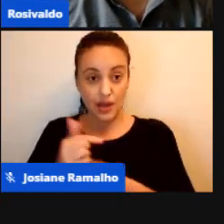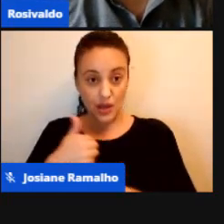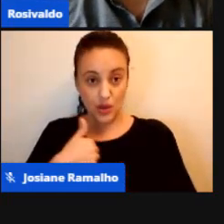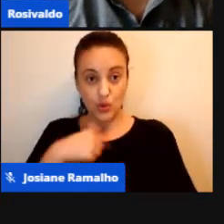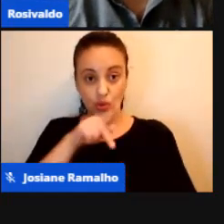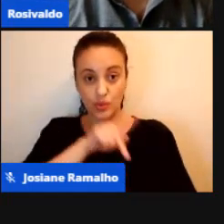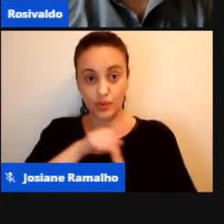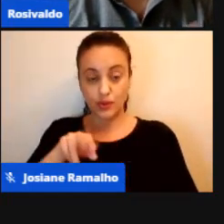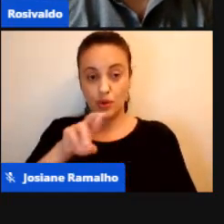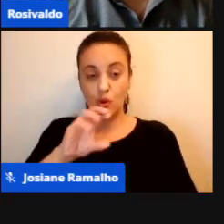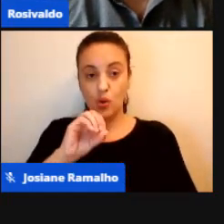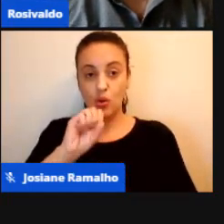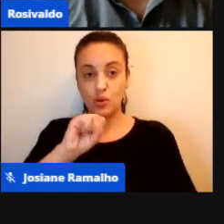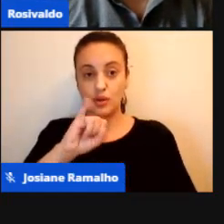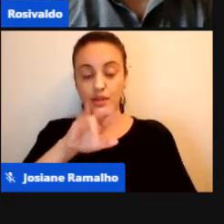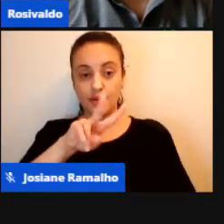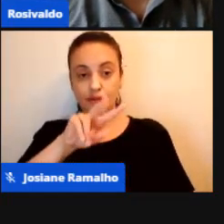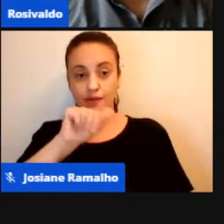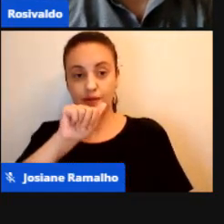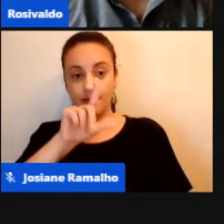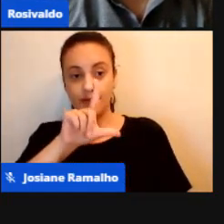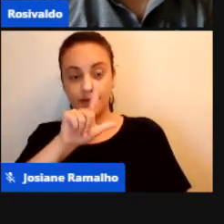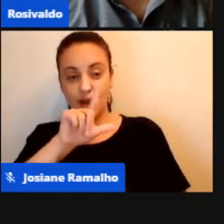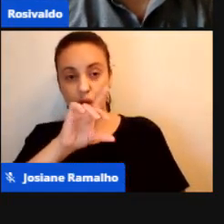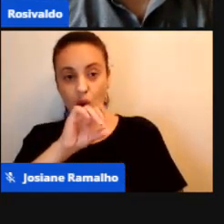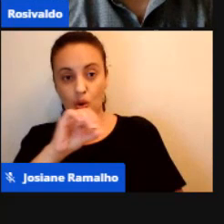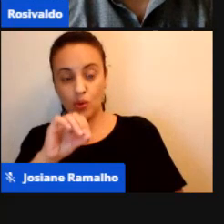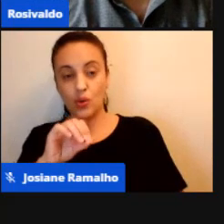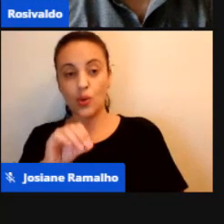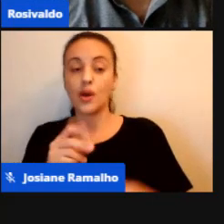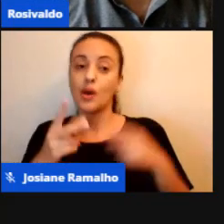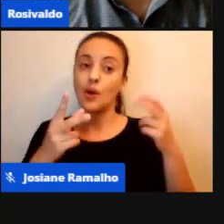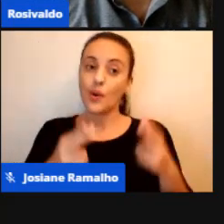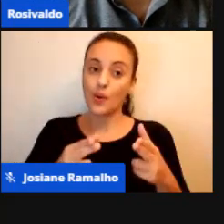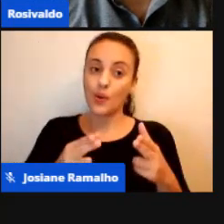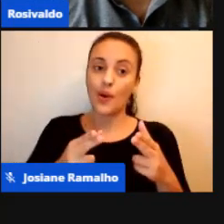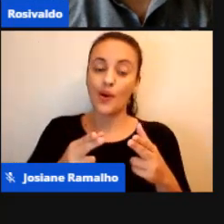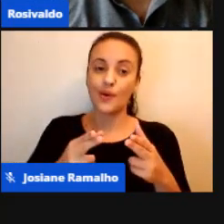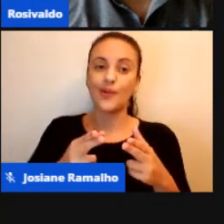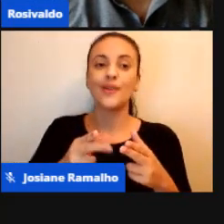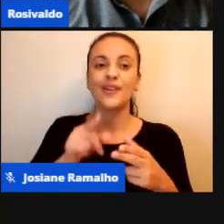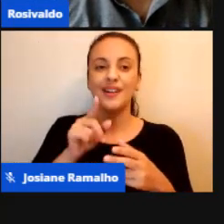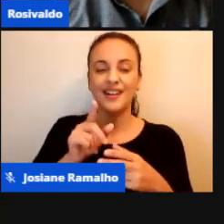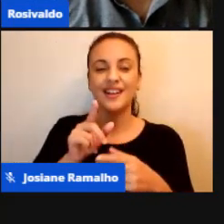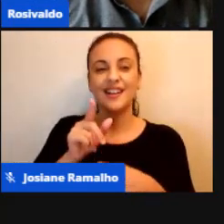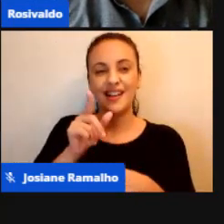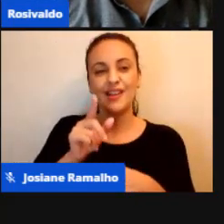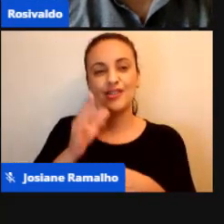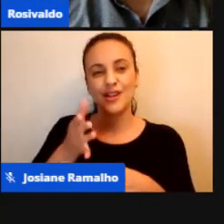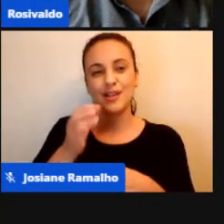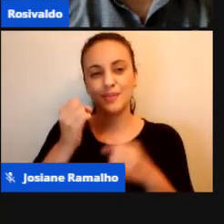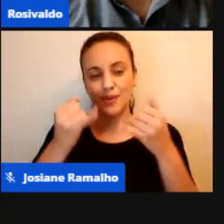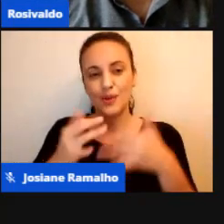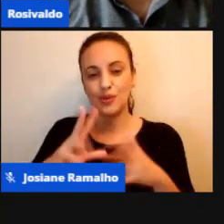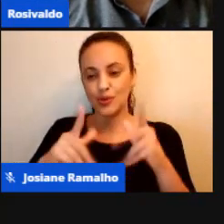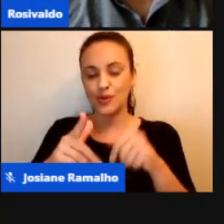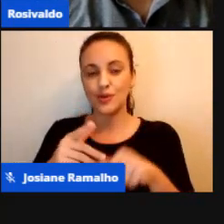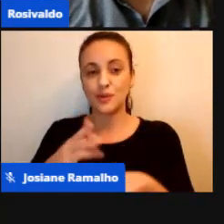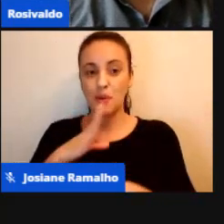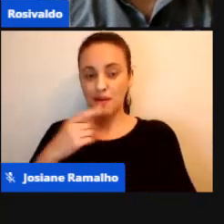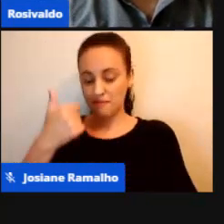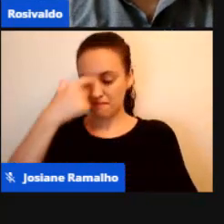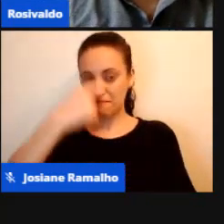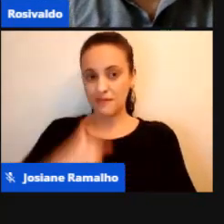o professor Rosivaldo. Como a Graciele disse, todo mundo me conhece como Dinho. Estou o diretor da escola